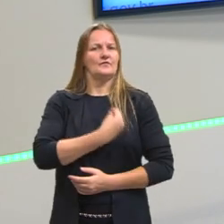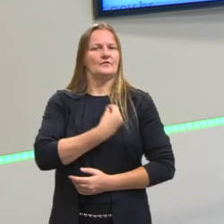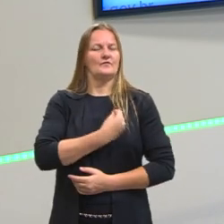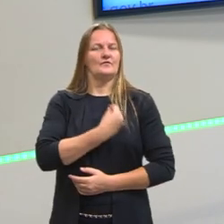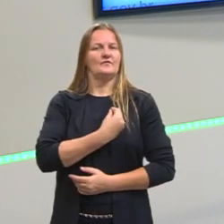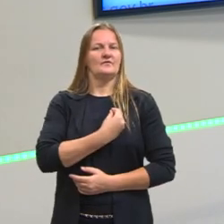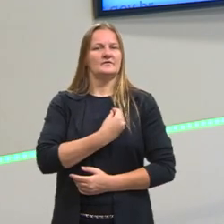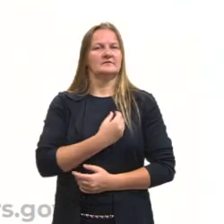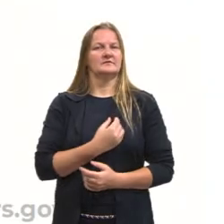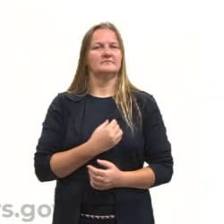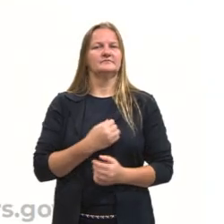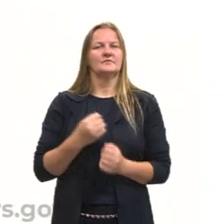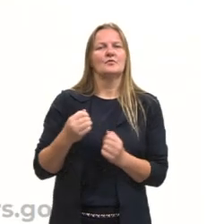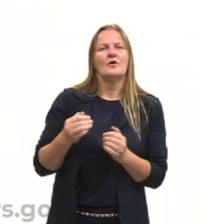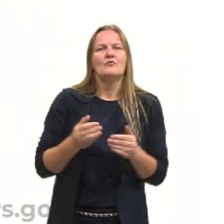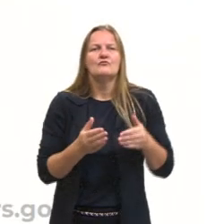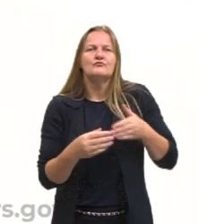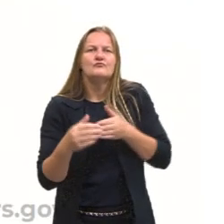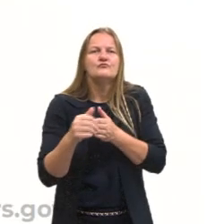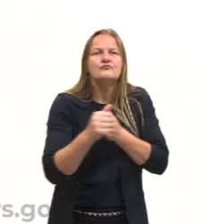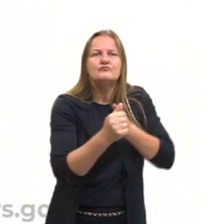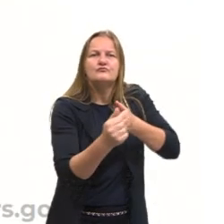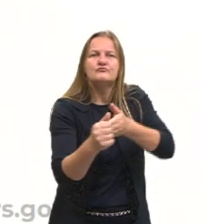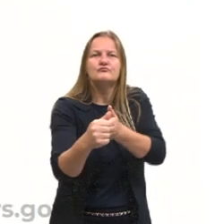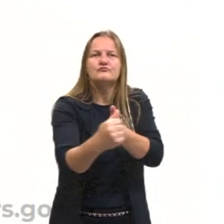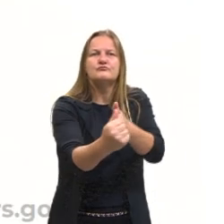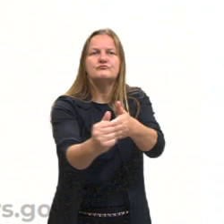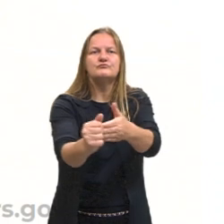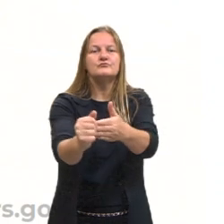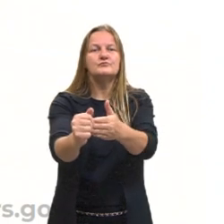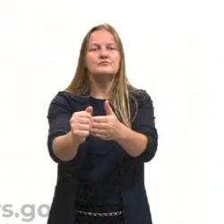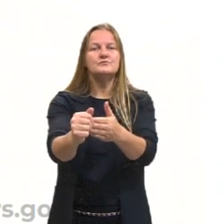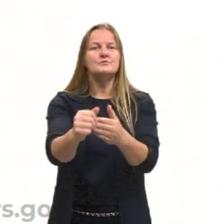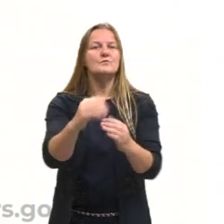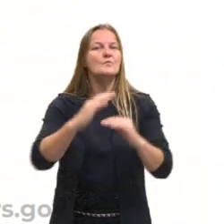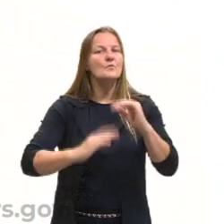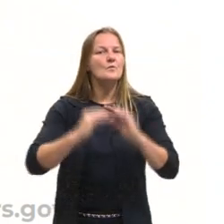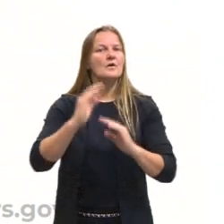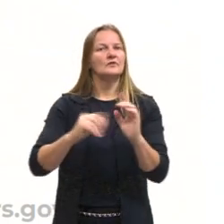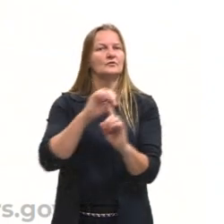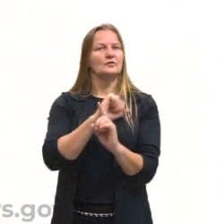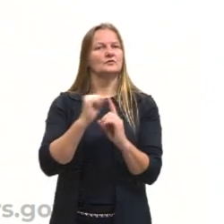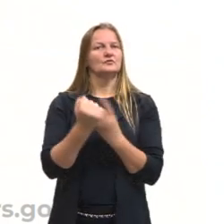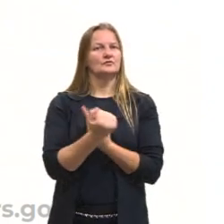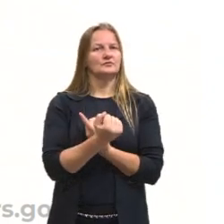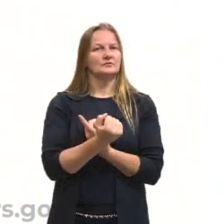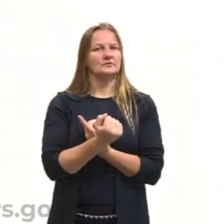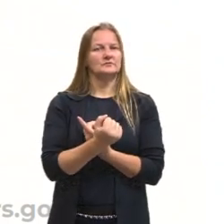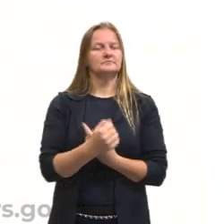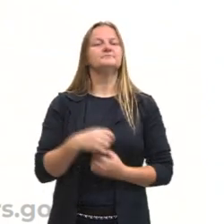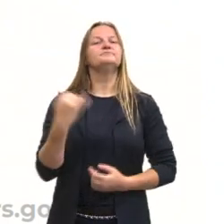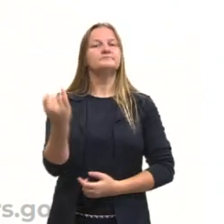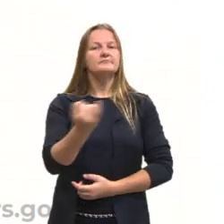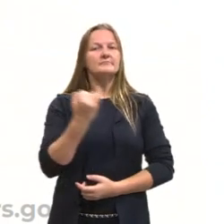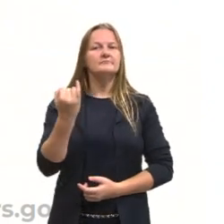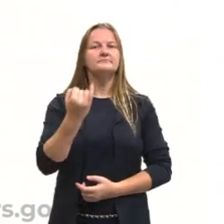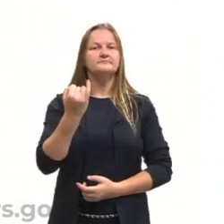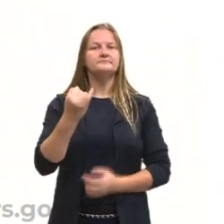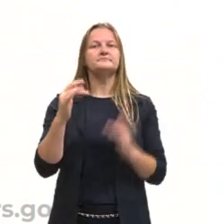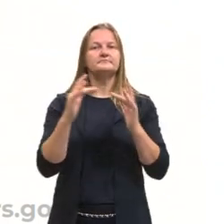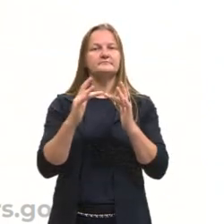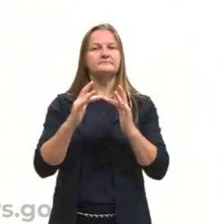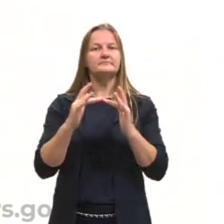nos dar rumo, nos dar, nos guiar para nossas ações sociais. Então, vejam o quanto é importante o contato